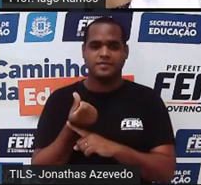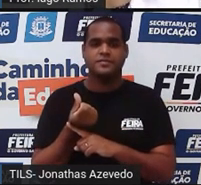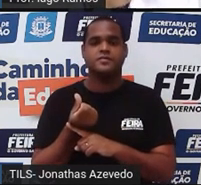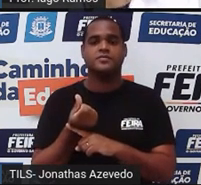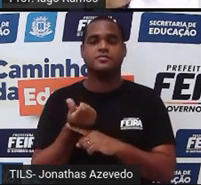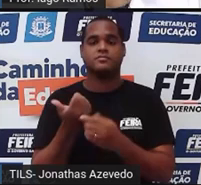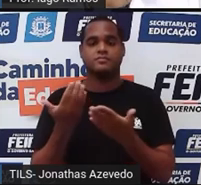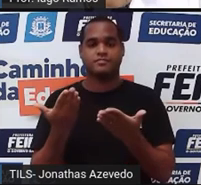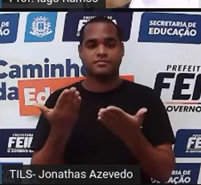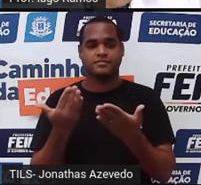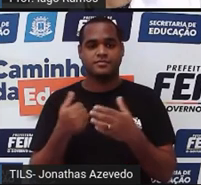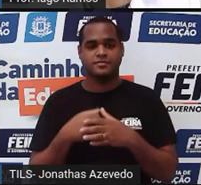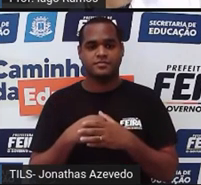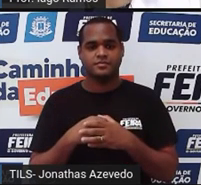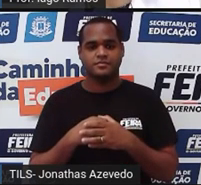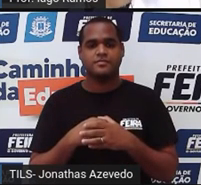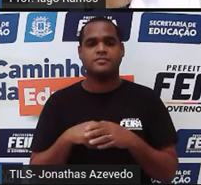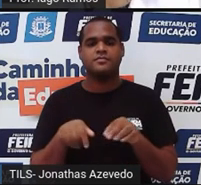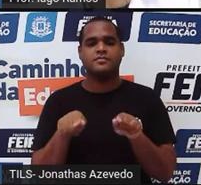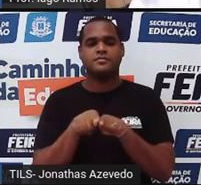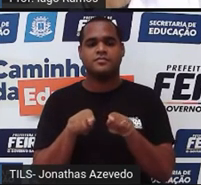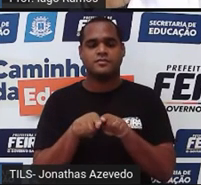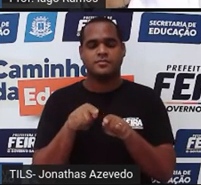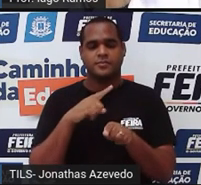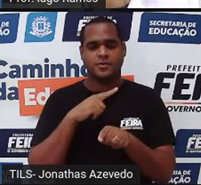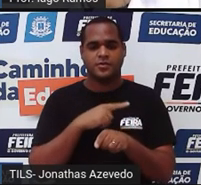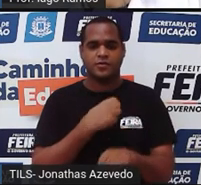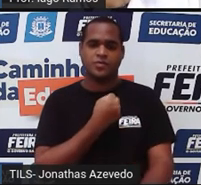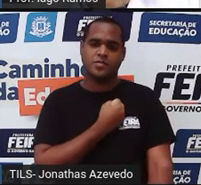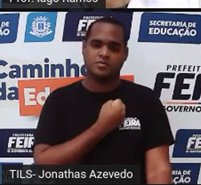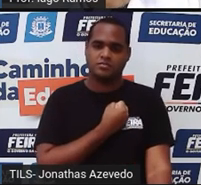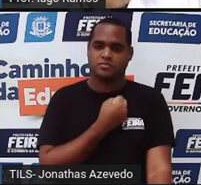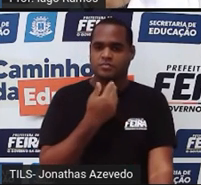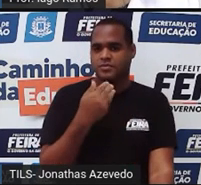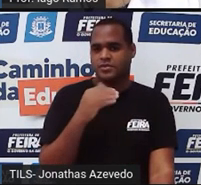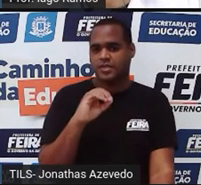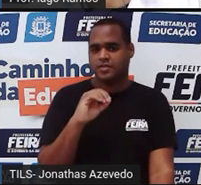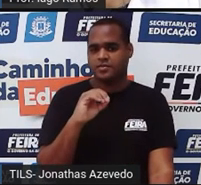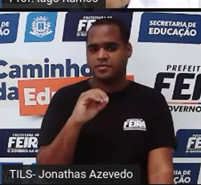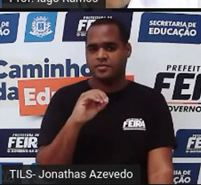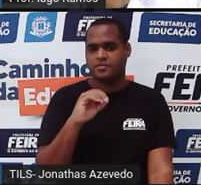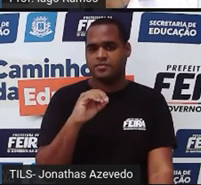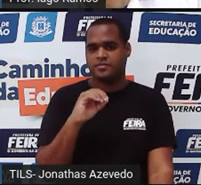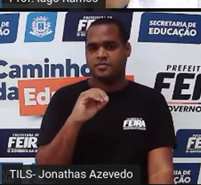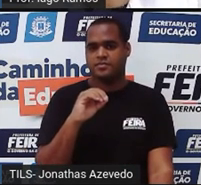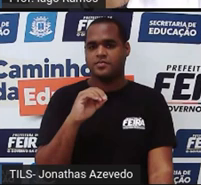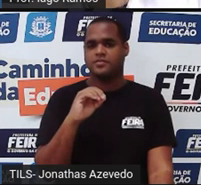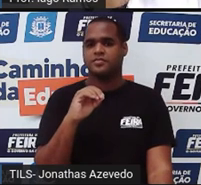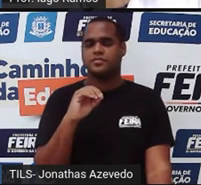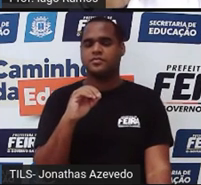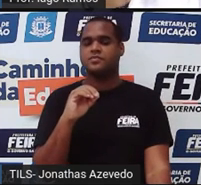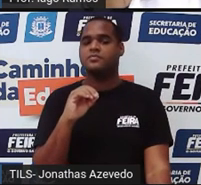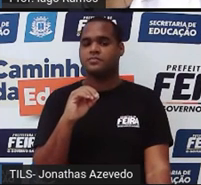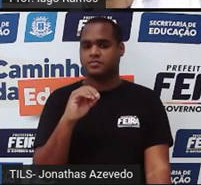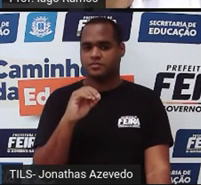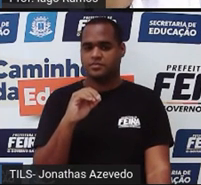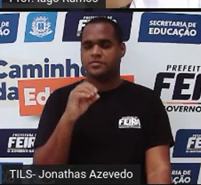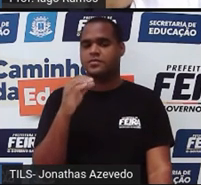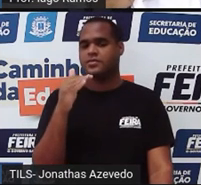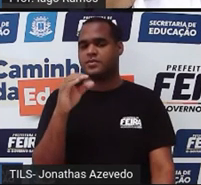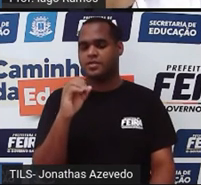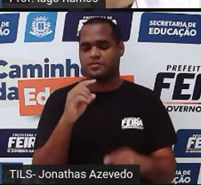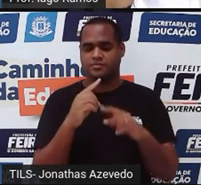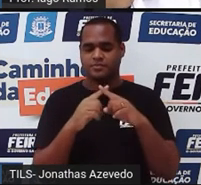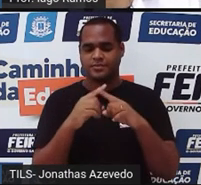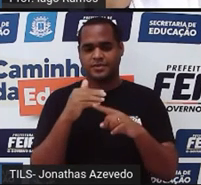escrevi ali na tela e também tem as opções de número que são 10, né? E isso aparece três vezes,